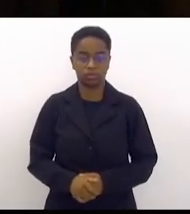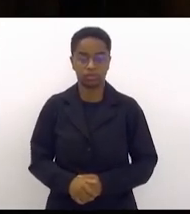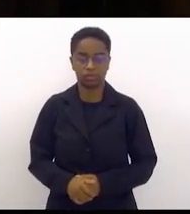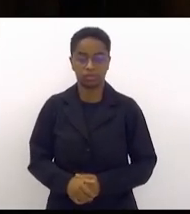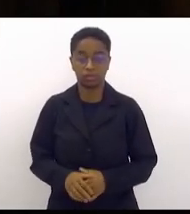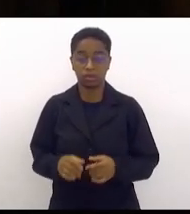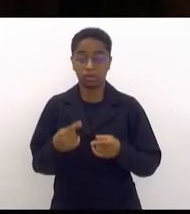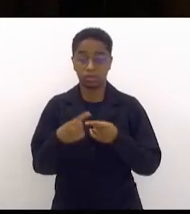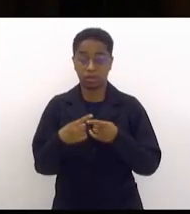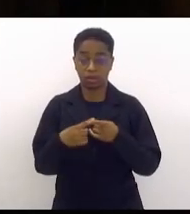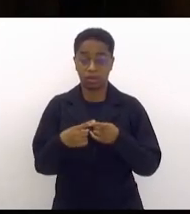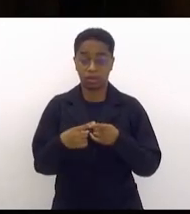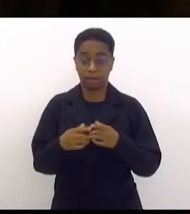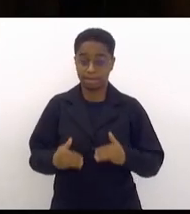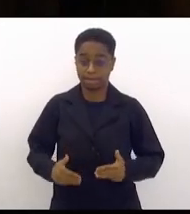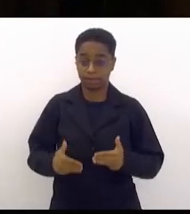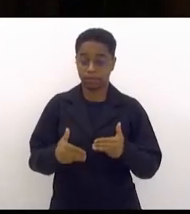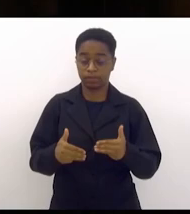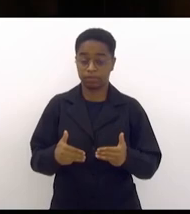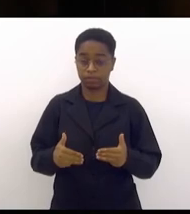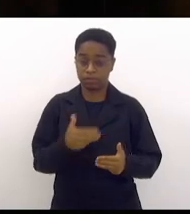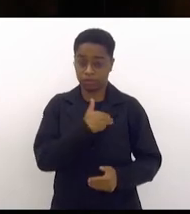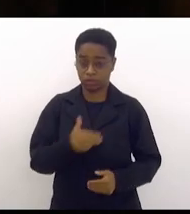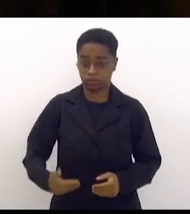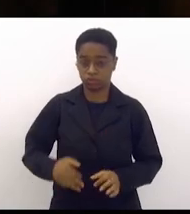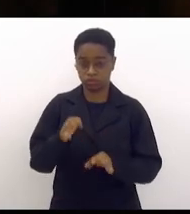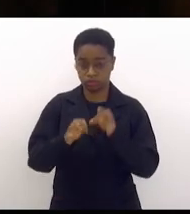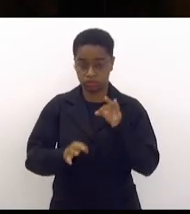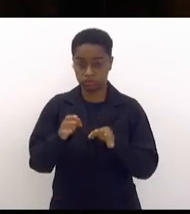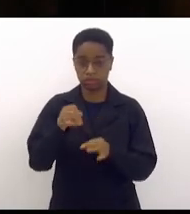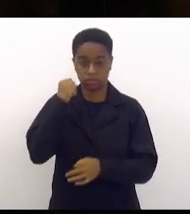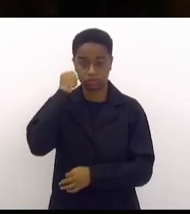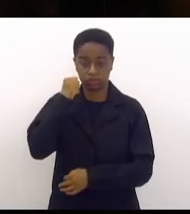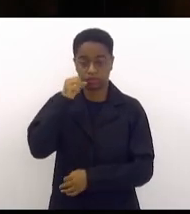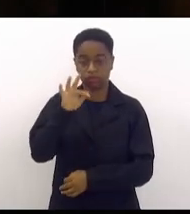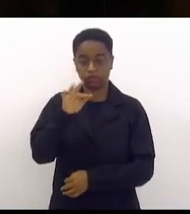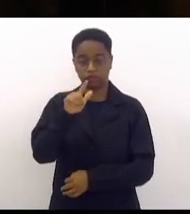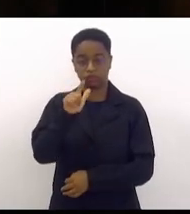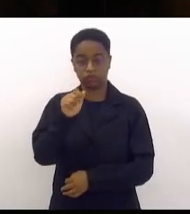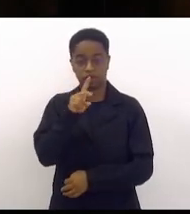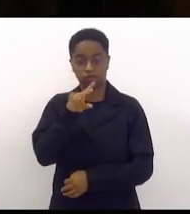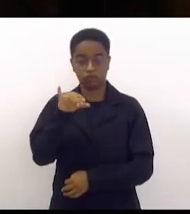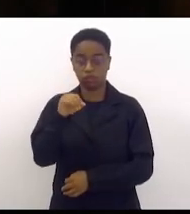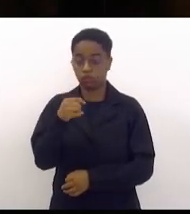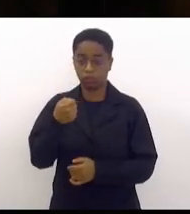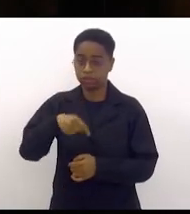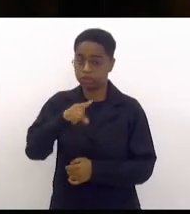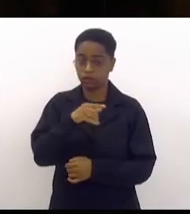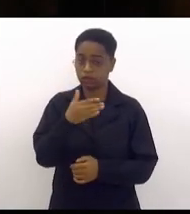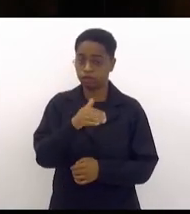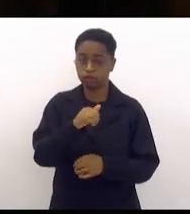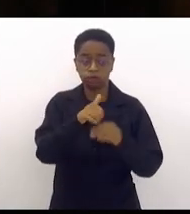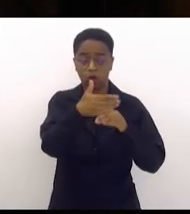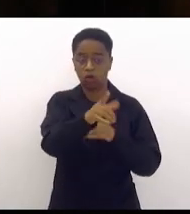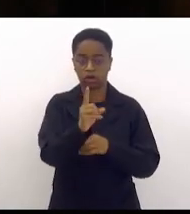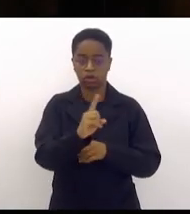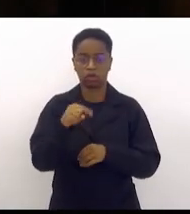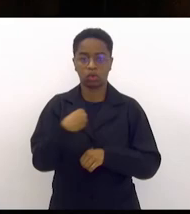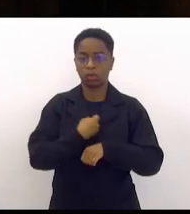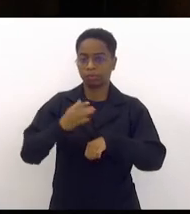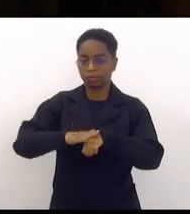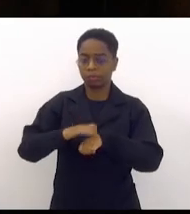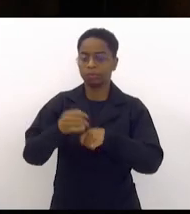da justiça senador Frávio Dino vir de fora nós temos que conduzir isto